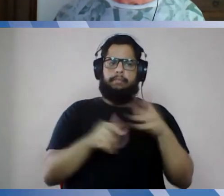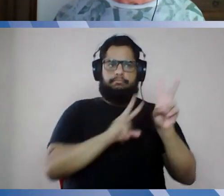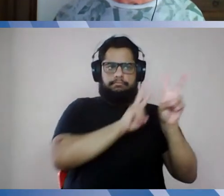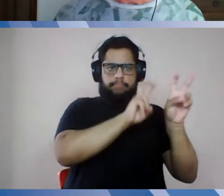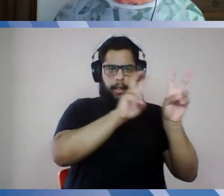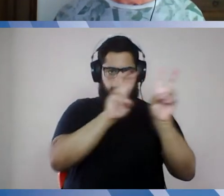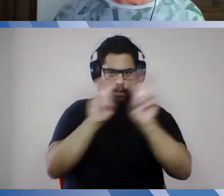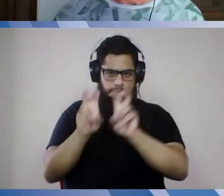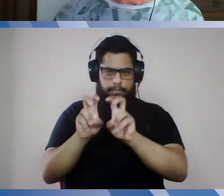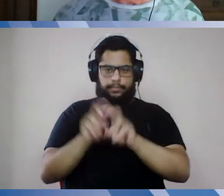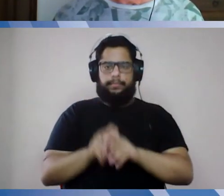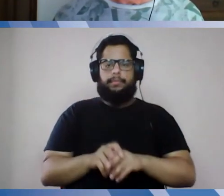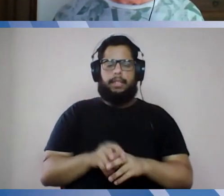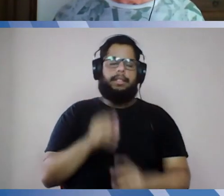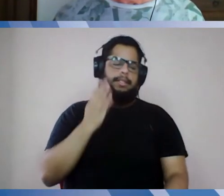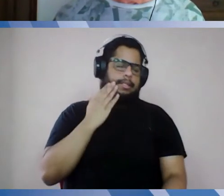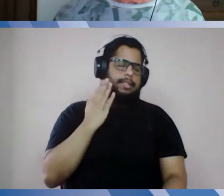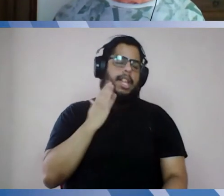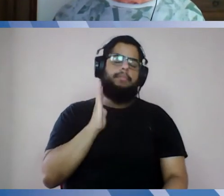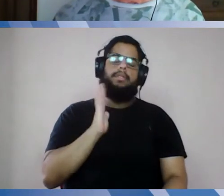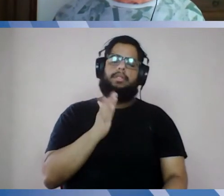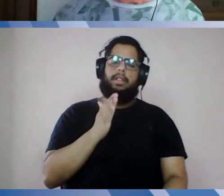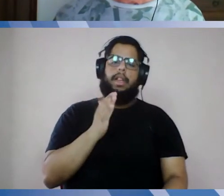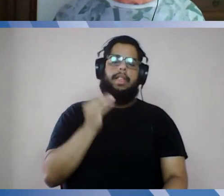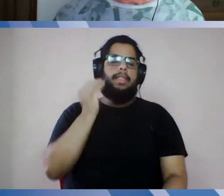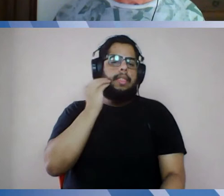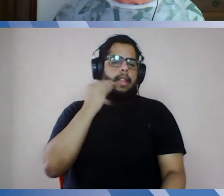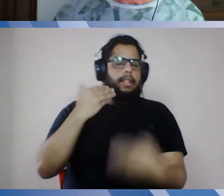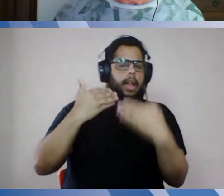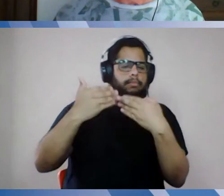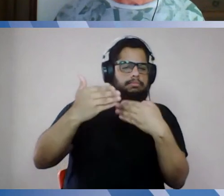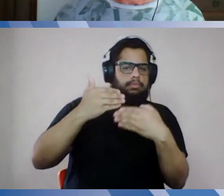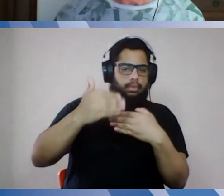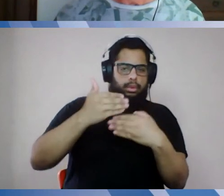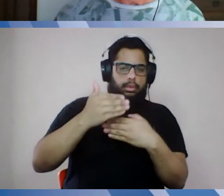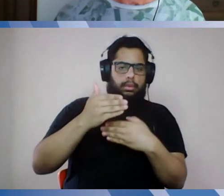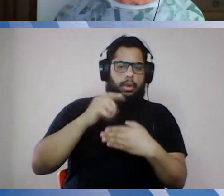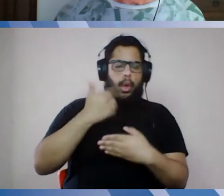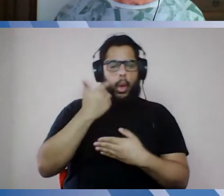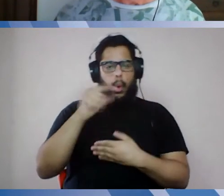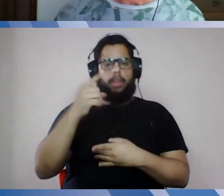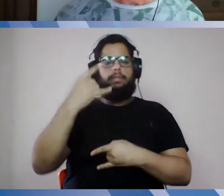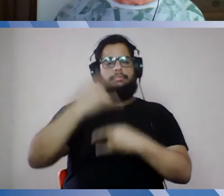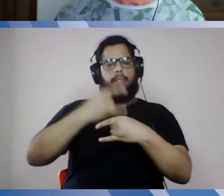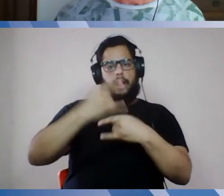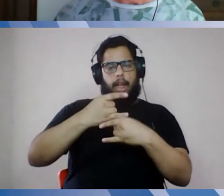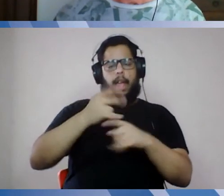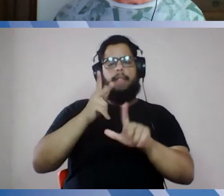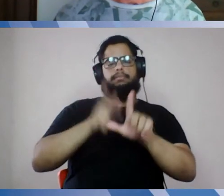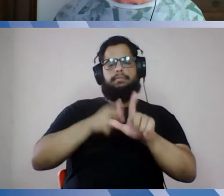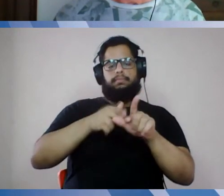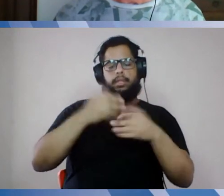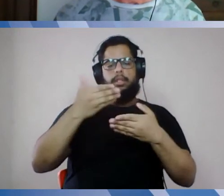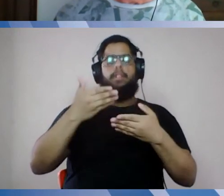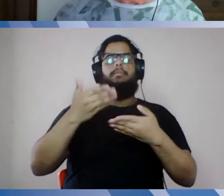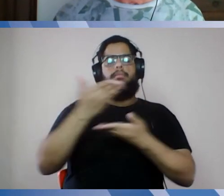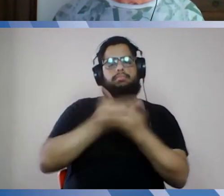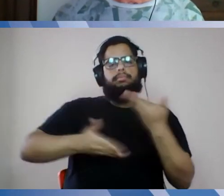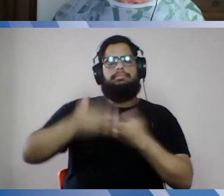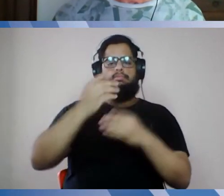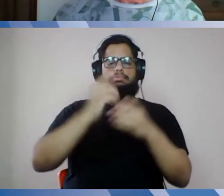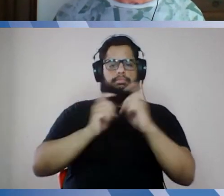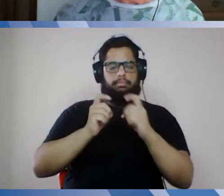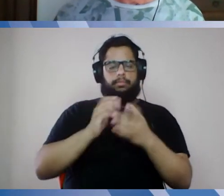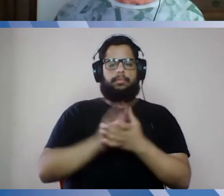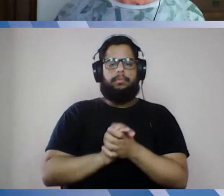sem dúvida nenhuma, a gente já se compromete ao mais breve possível agendar outras oportunidades de encontro e seguir